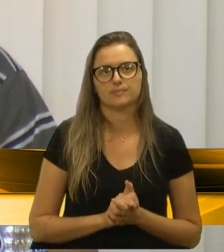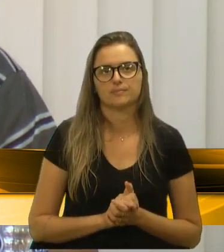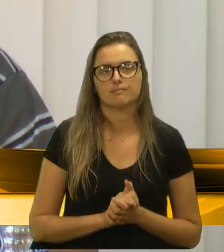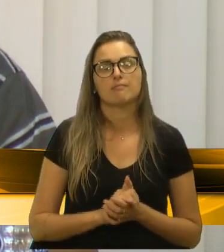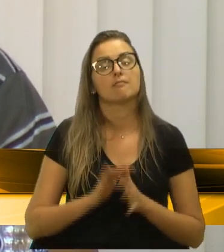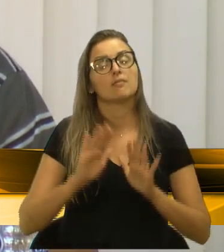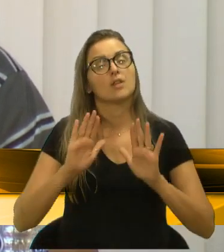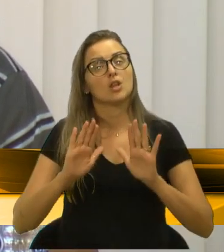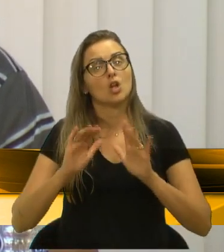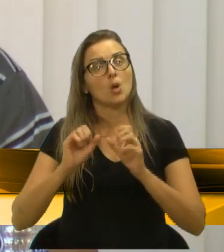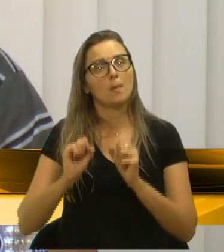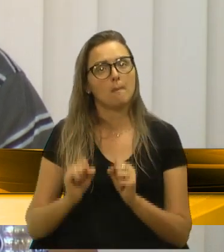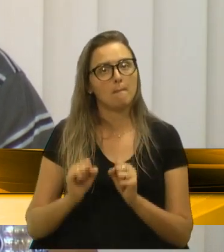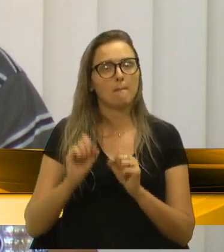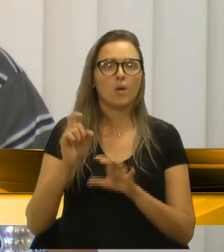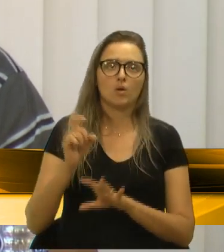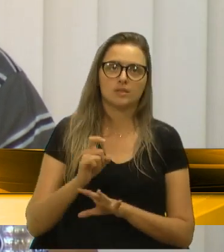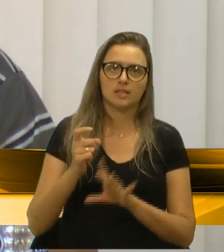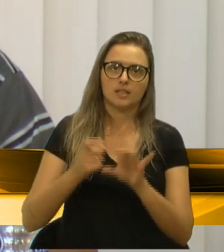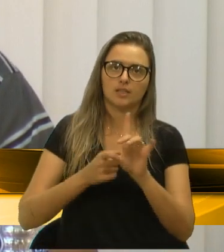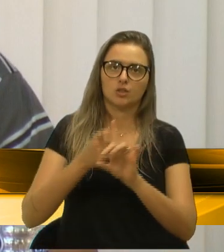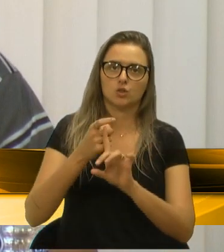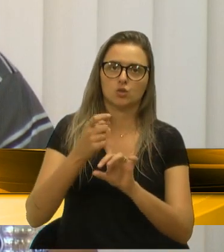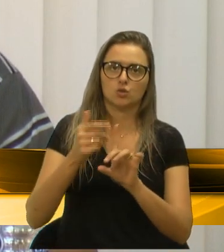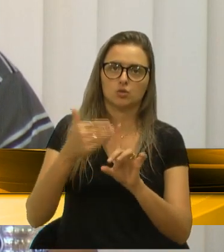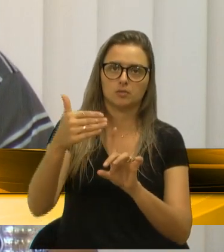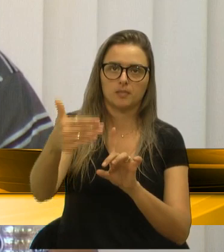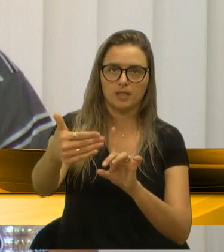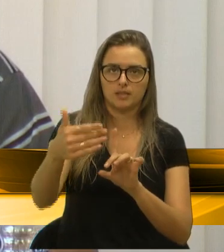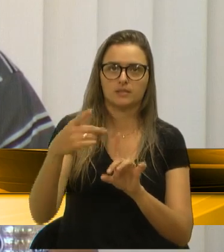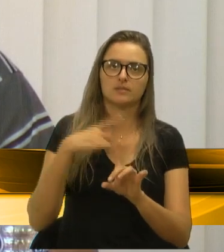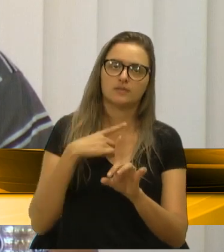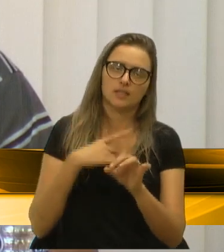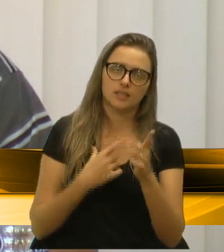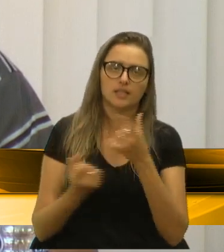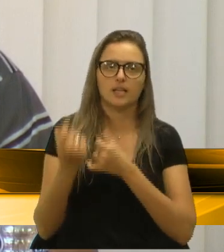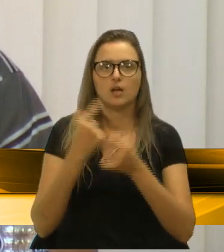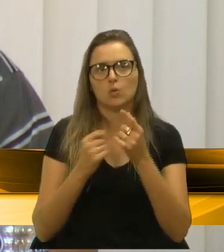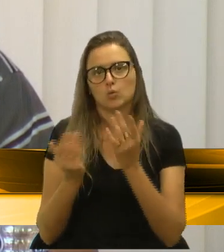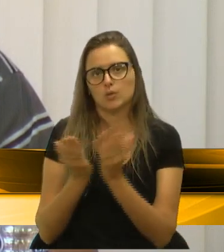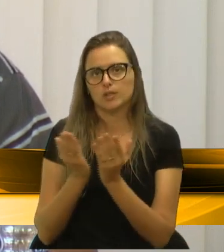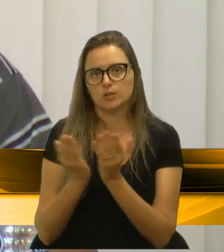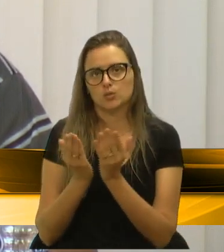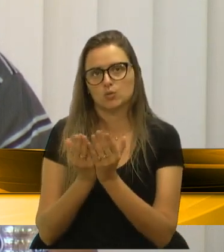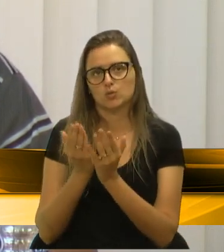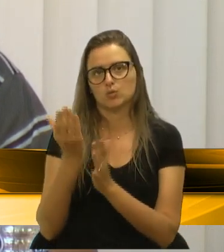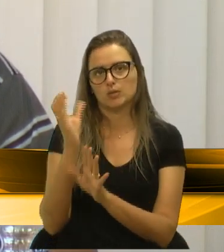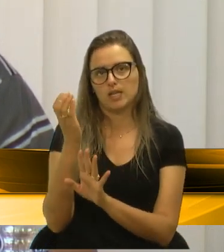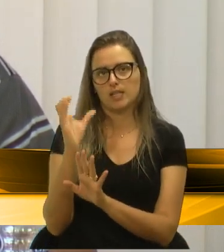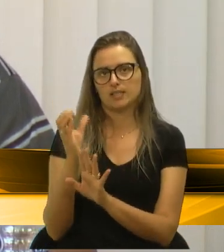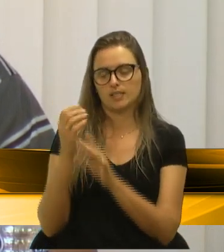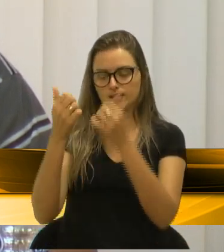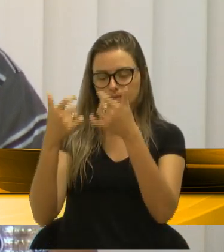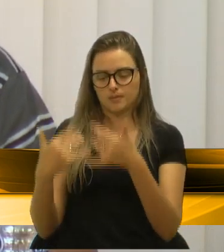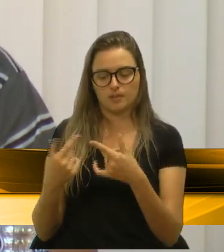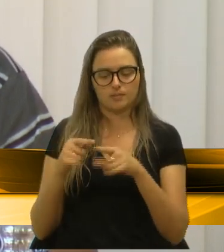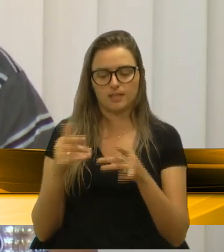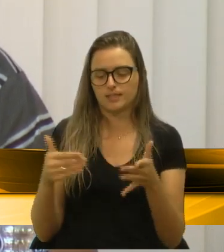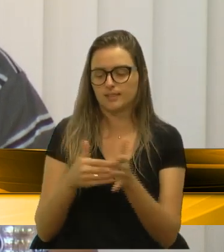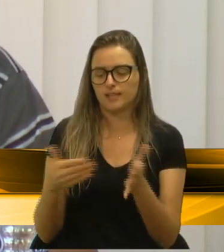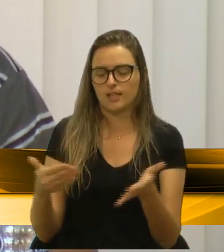Provavelmente, nos próximos meses, vai surgir estudos falando sobre isso. Mas, no momento, não.